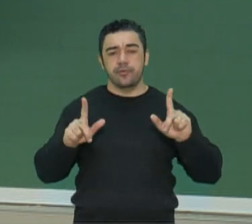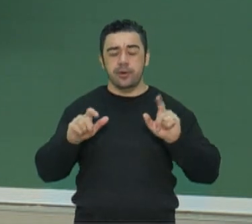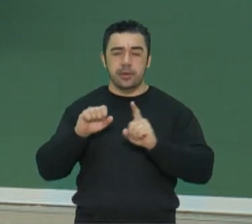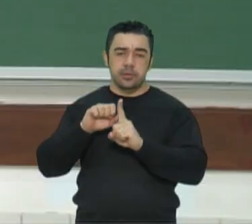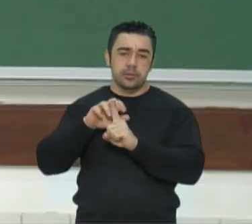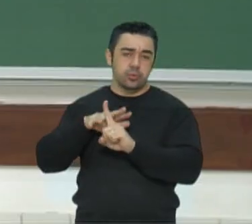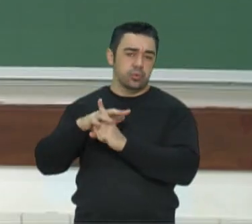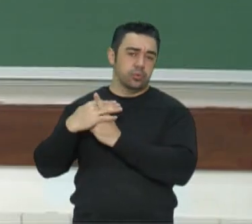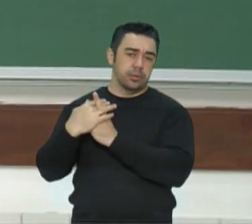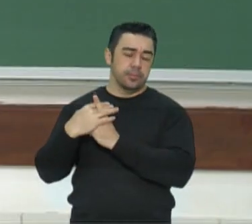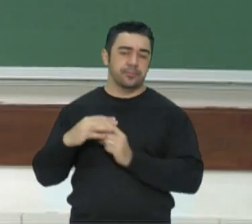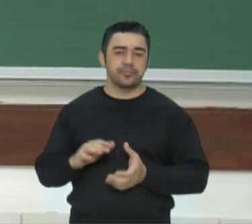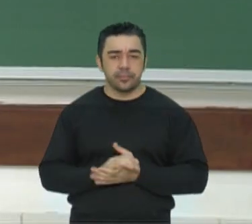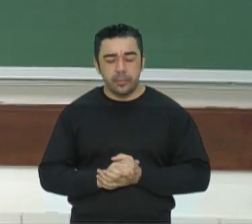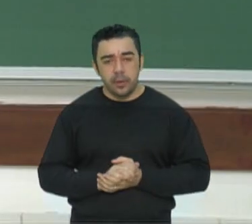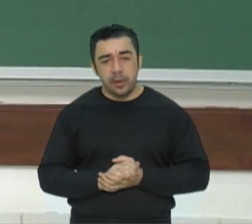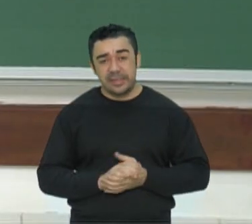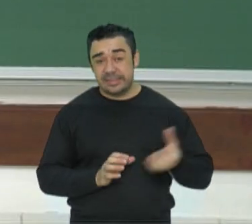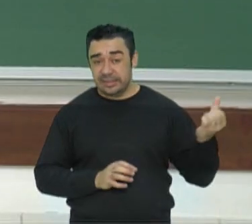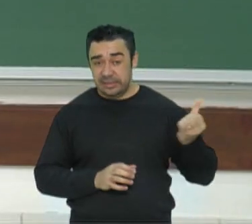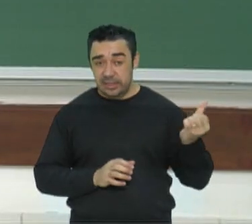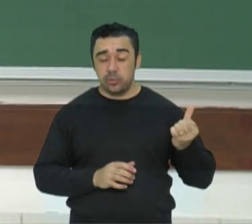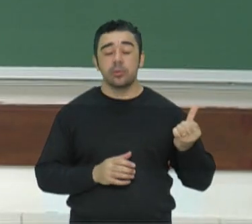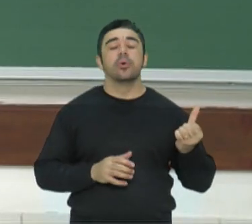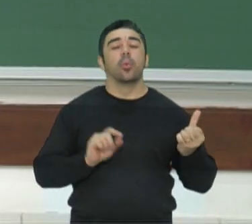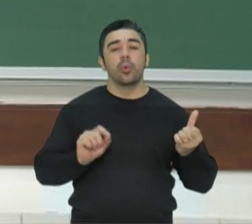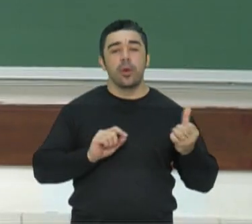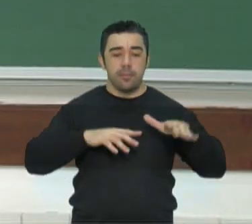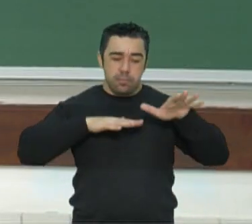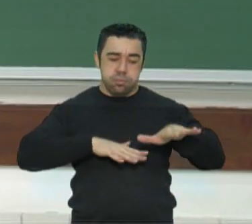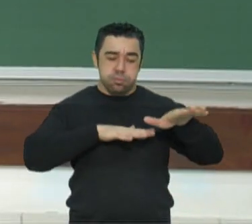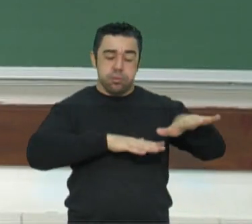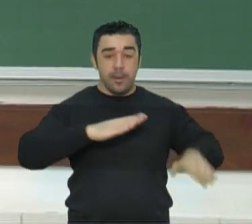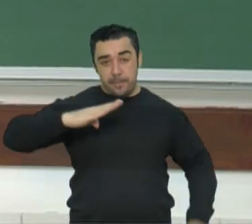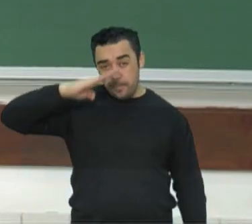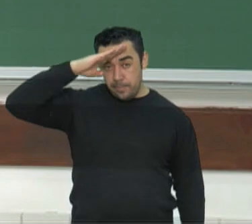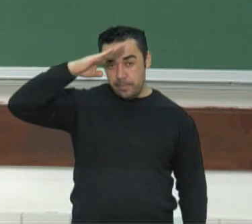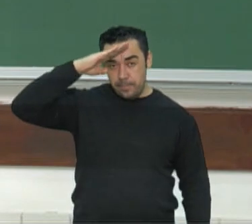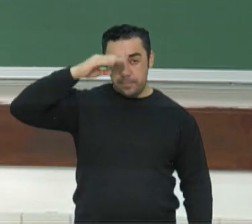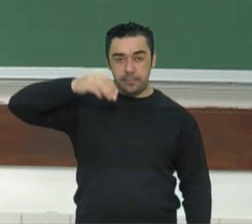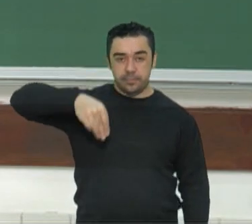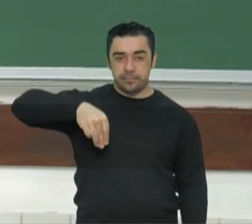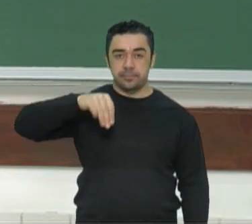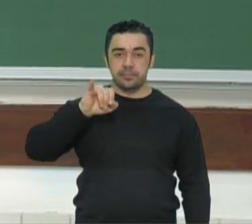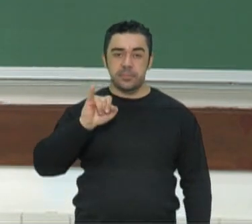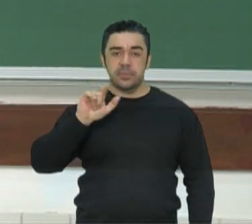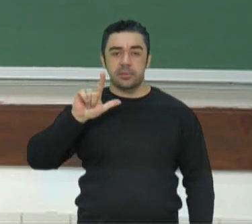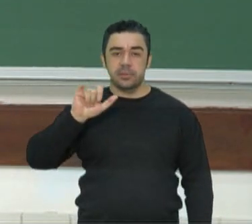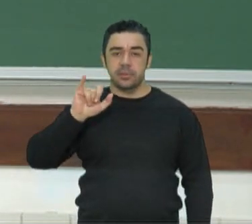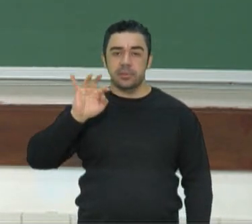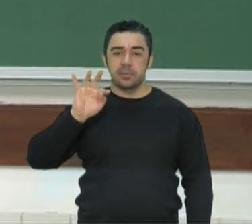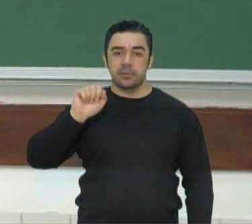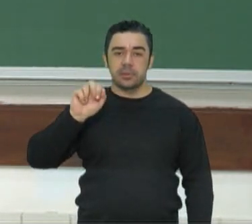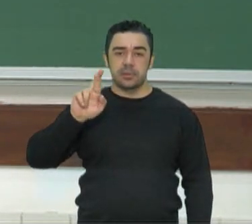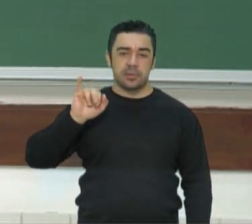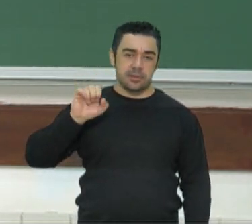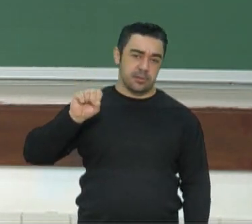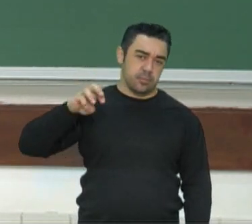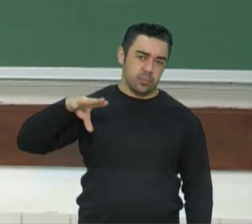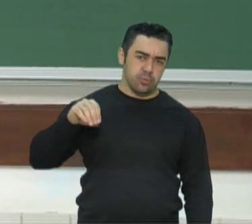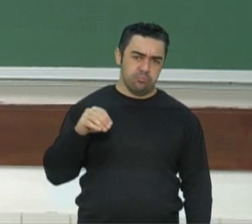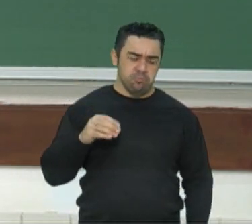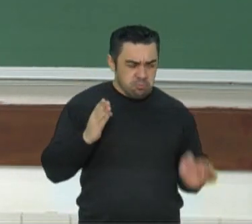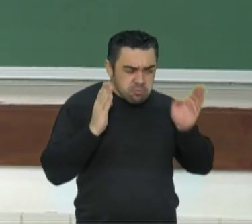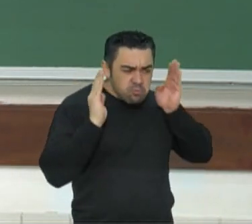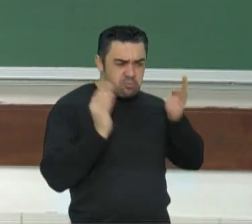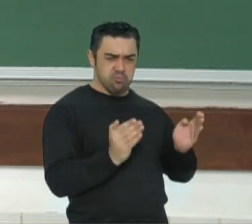militarismo. As pessoas, o país deve ser guiado a caminhar em direção sempre,